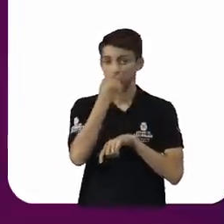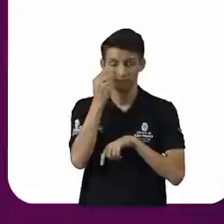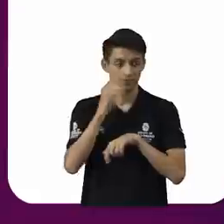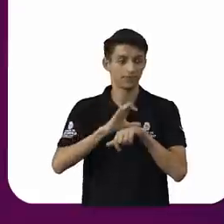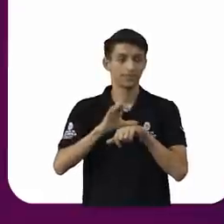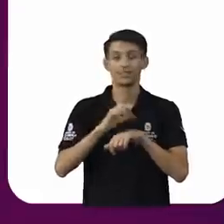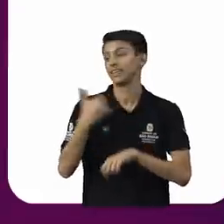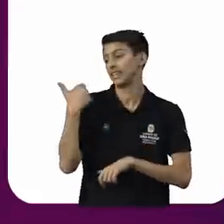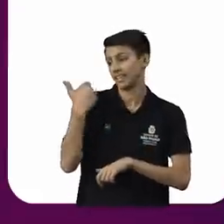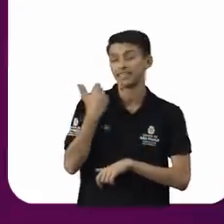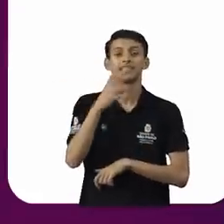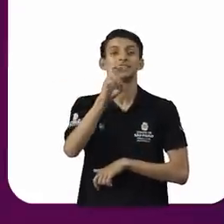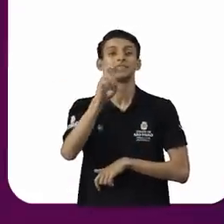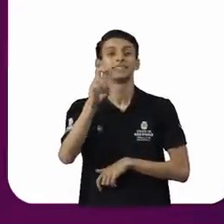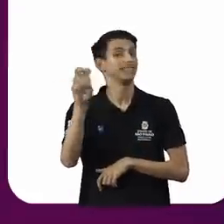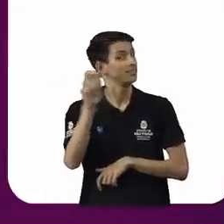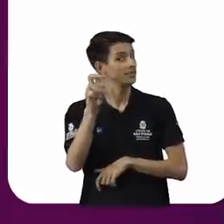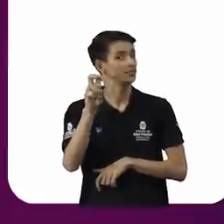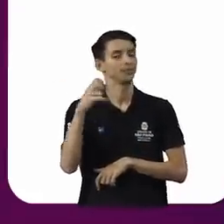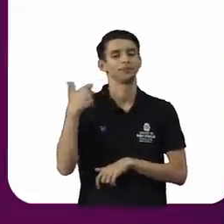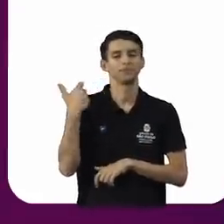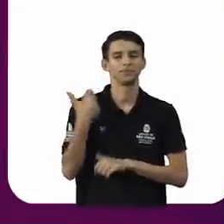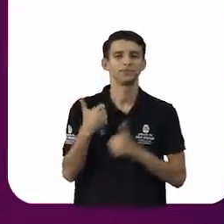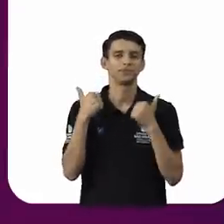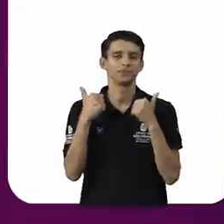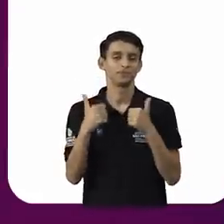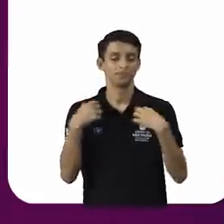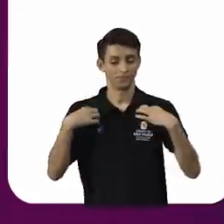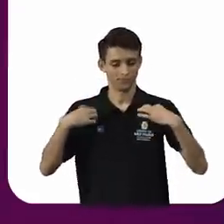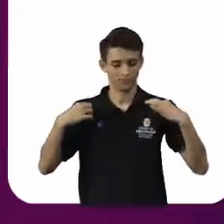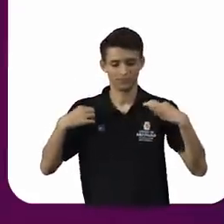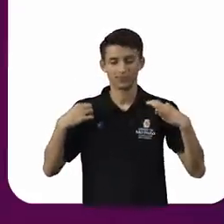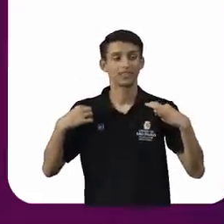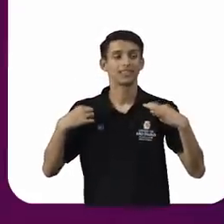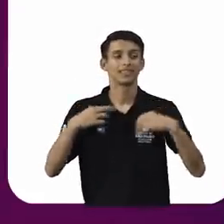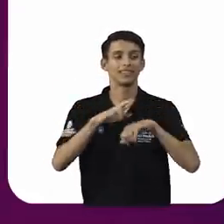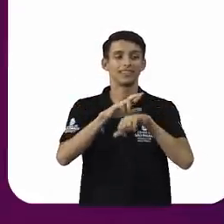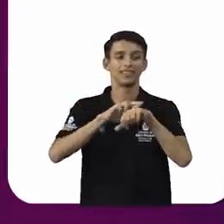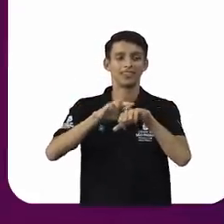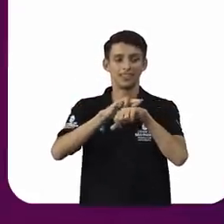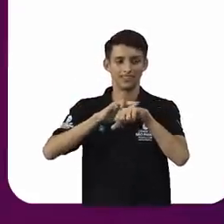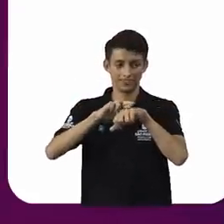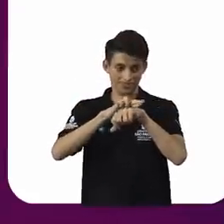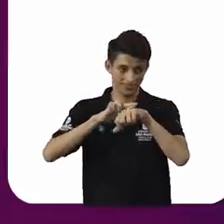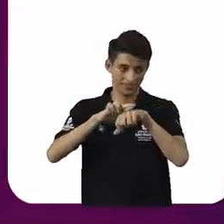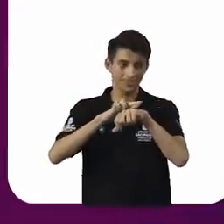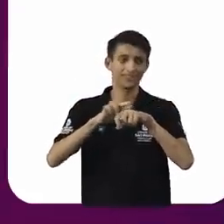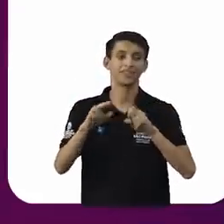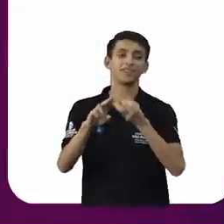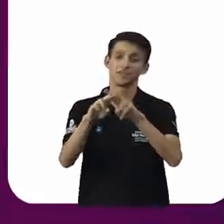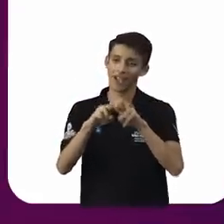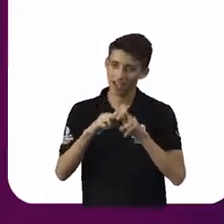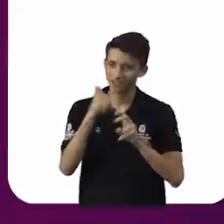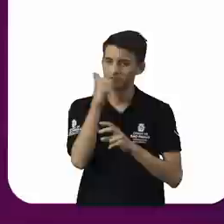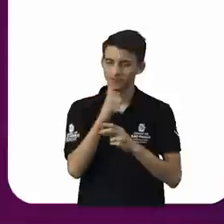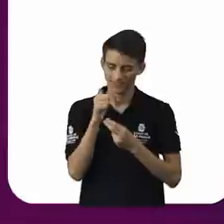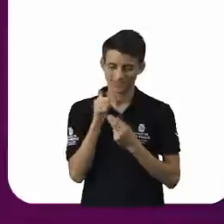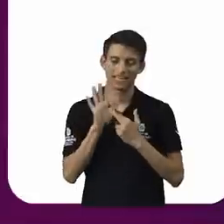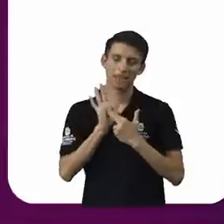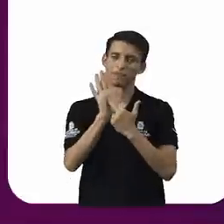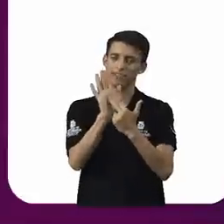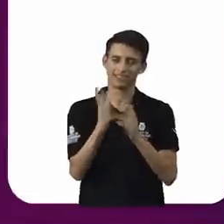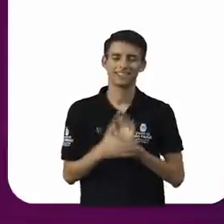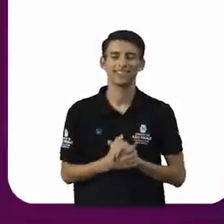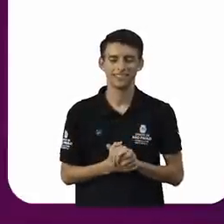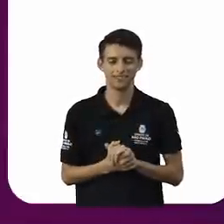anos e estou vestindo uma camisa na cor violeta, em homenagem às mulheres. Muito bem,